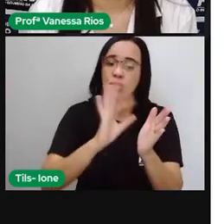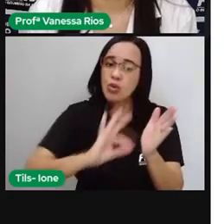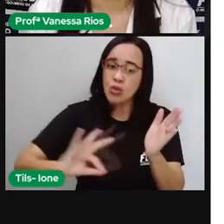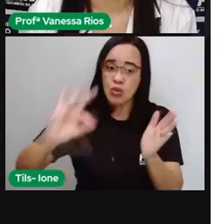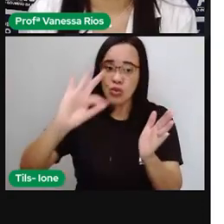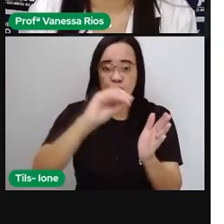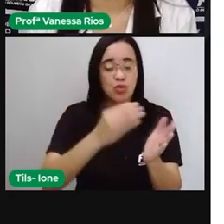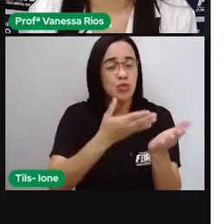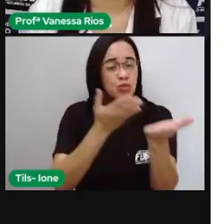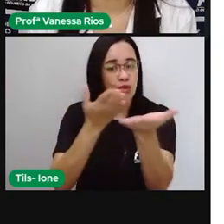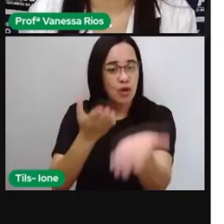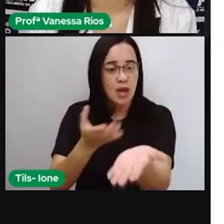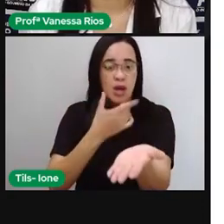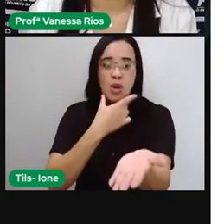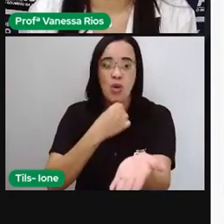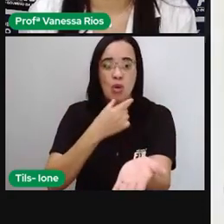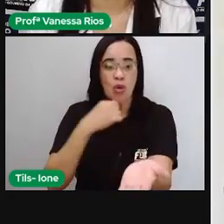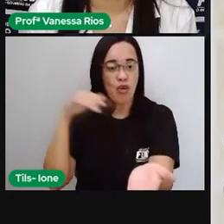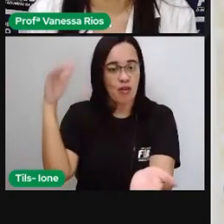aí para a humanidade.